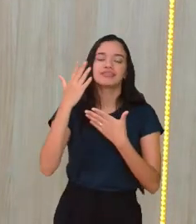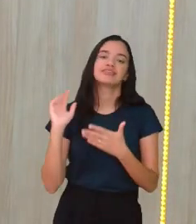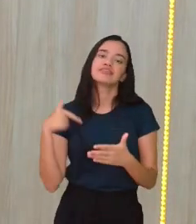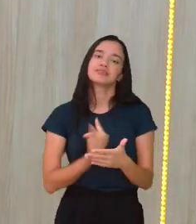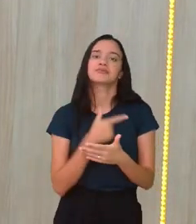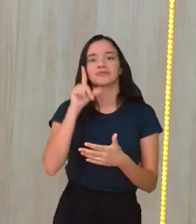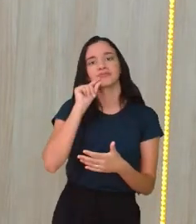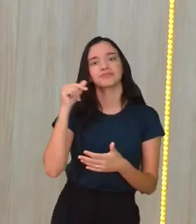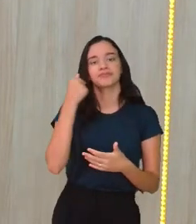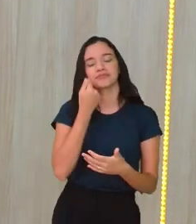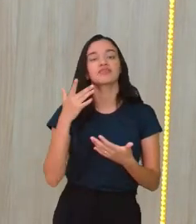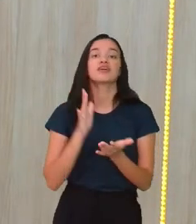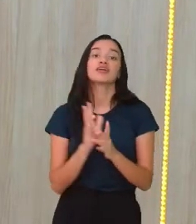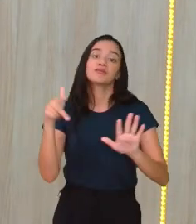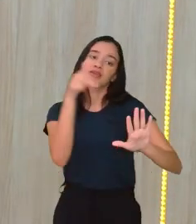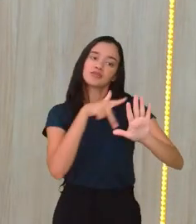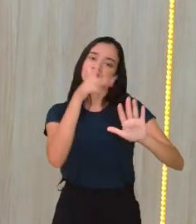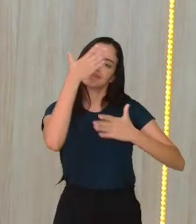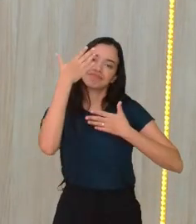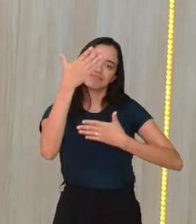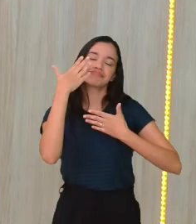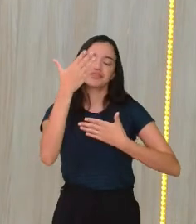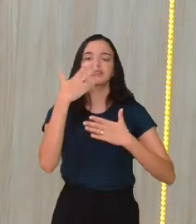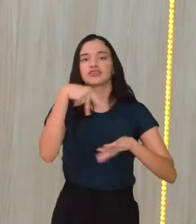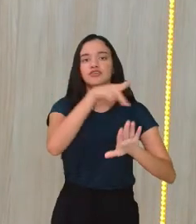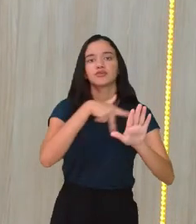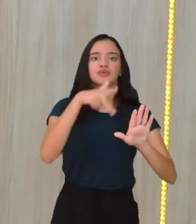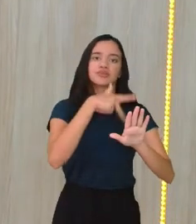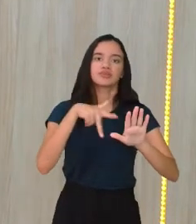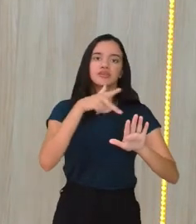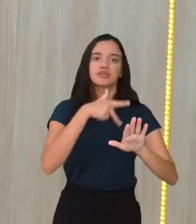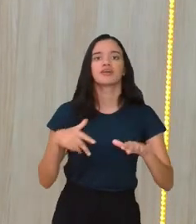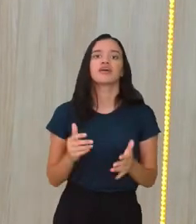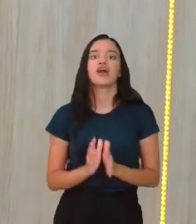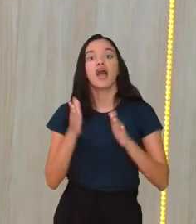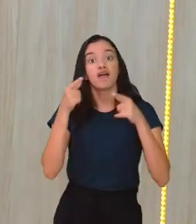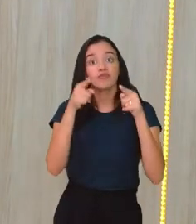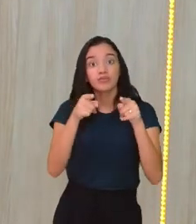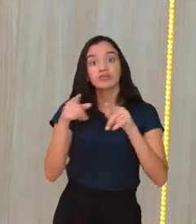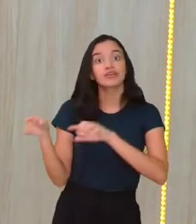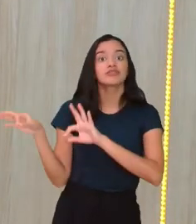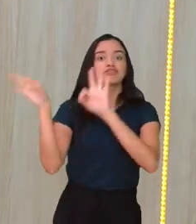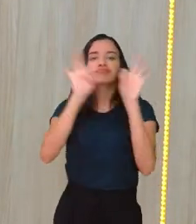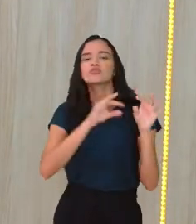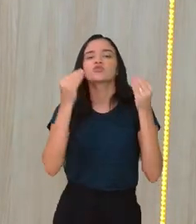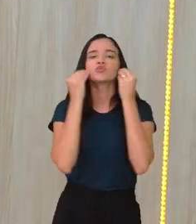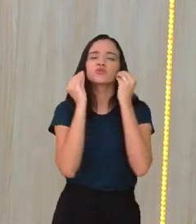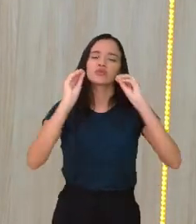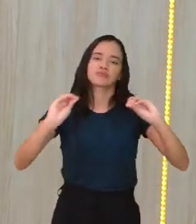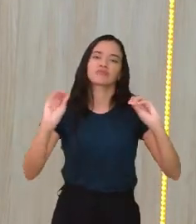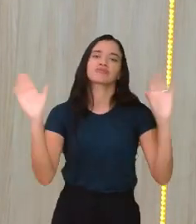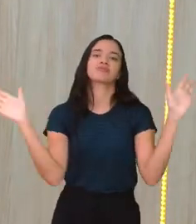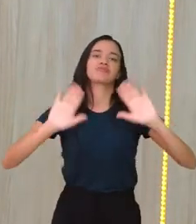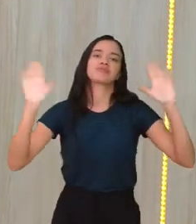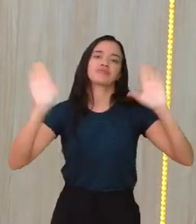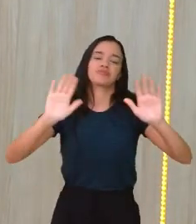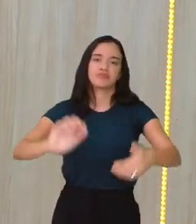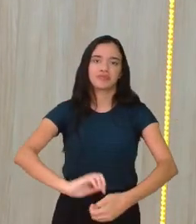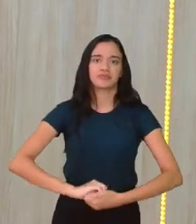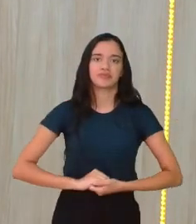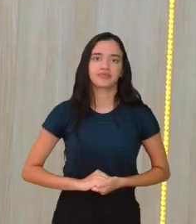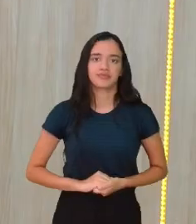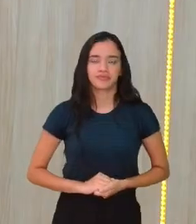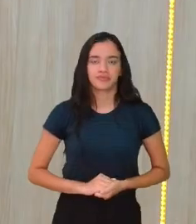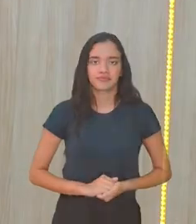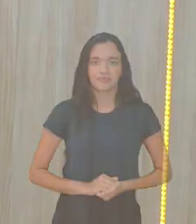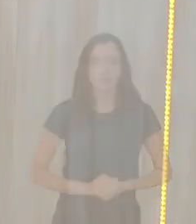querida Midian, Jonas e Cleitinho que estão ali no estúdio fazendo tudo acontecer. A você que nos assiste, um cheiro e até a próxima aula.